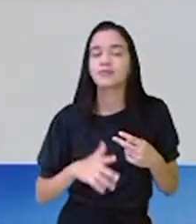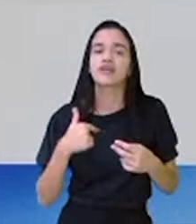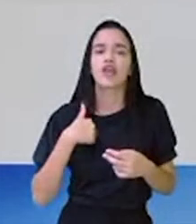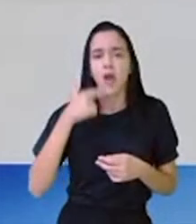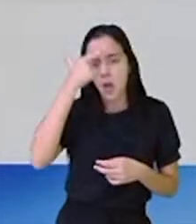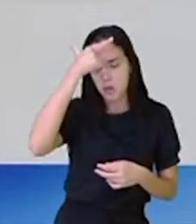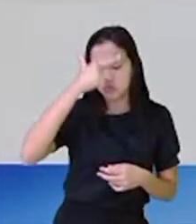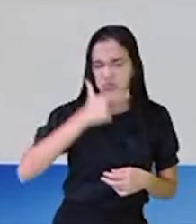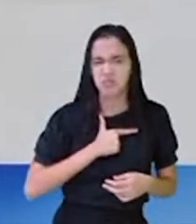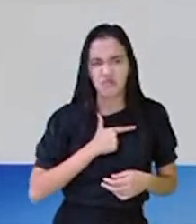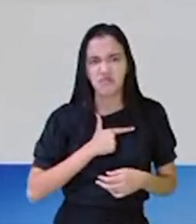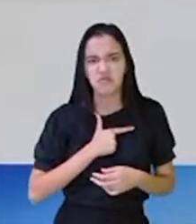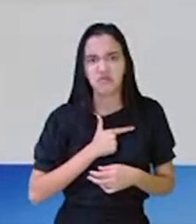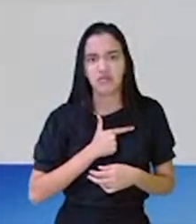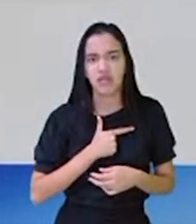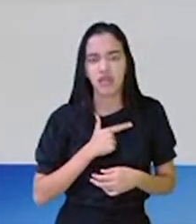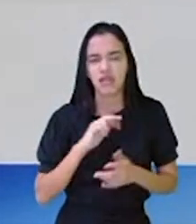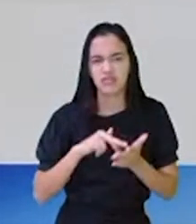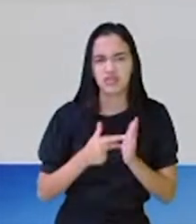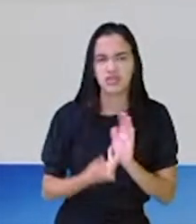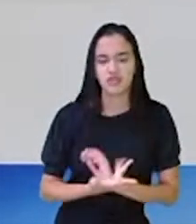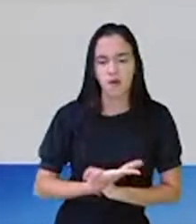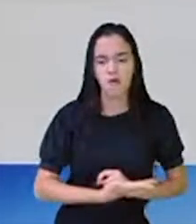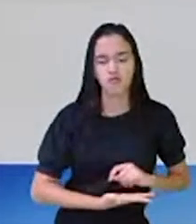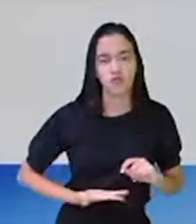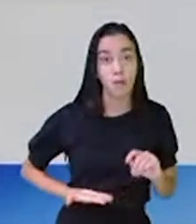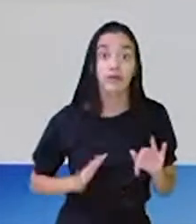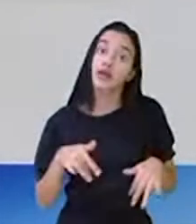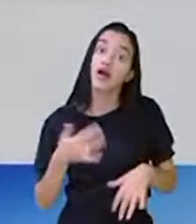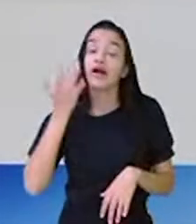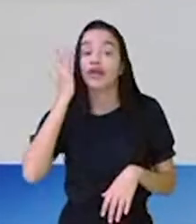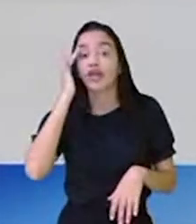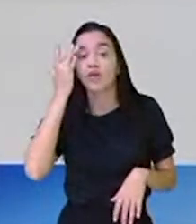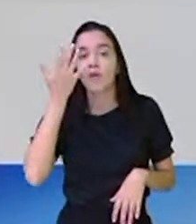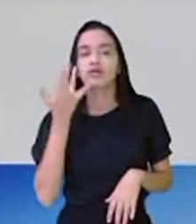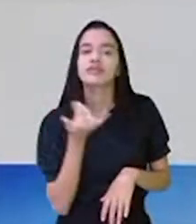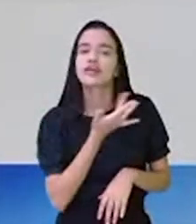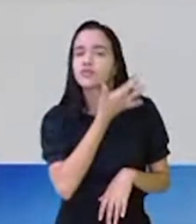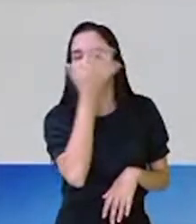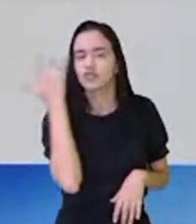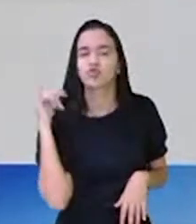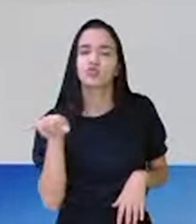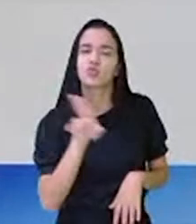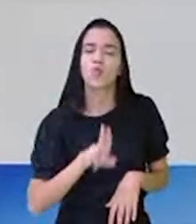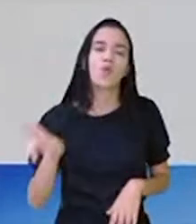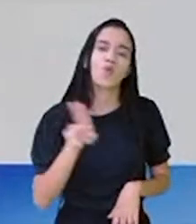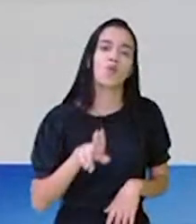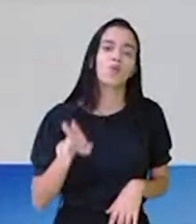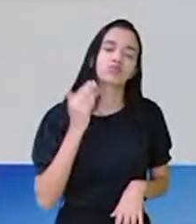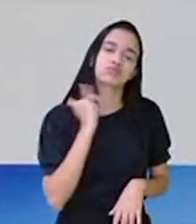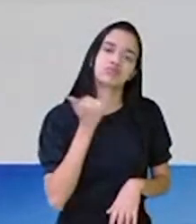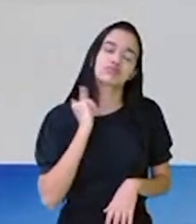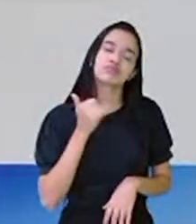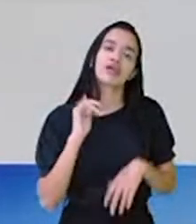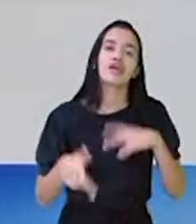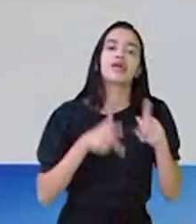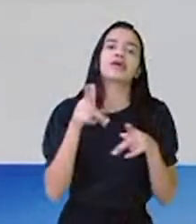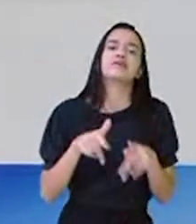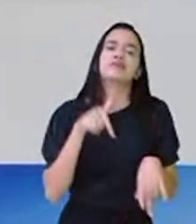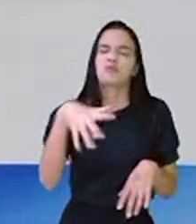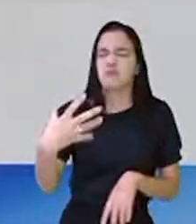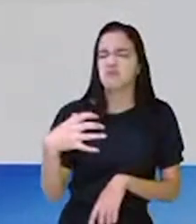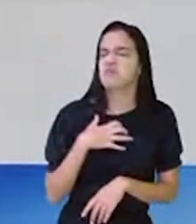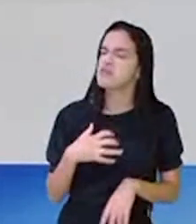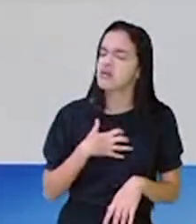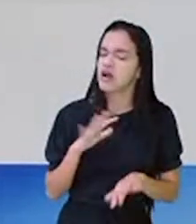feia, para mim, é fome. Olha só. Eu acho, Yasmin, que as pessoas usam muito esse ditado quando estão com raiva de